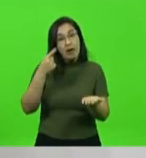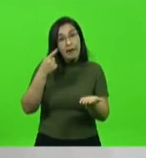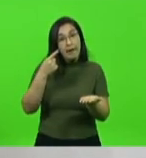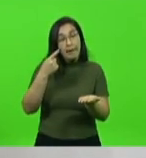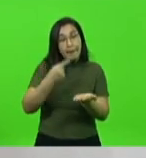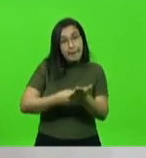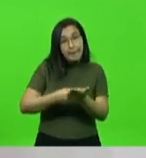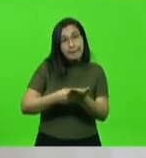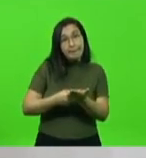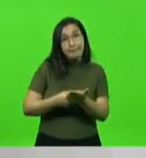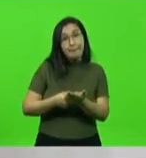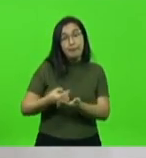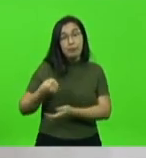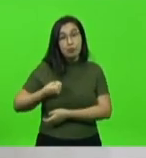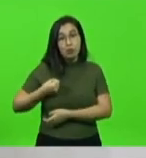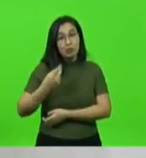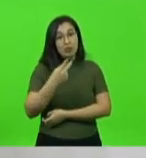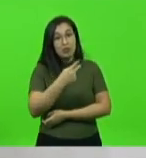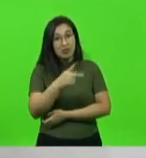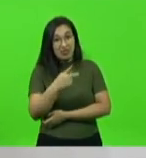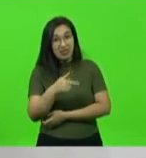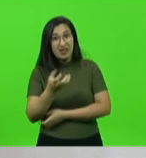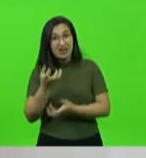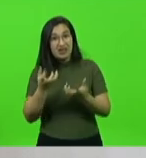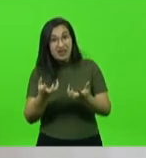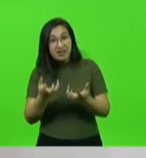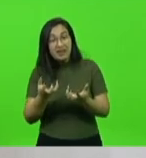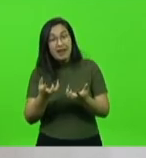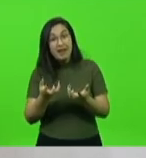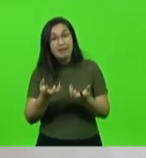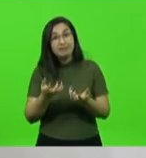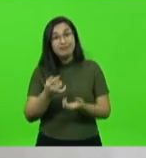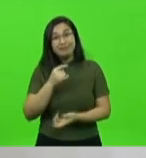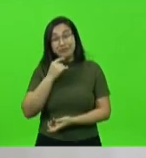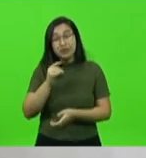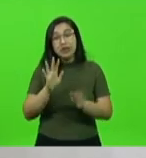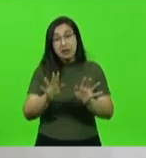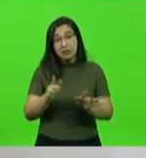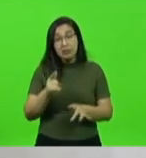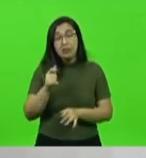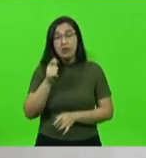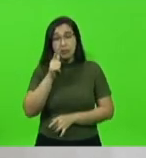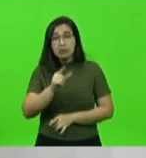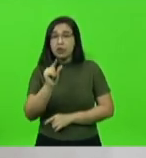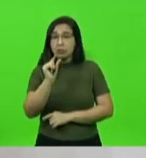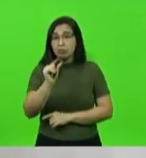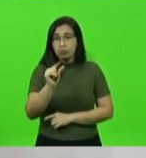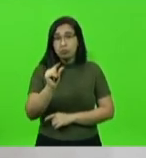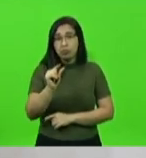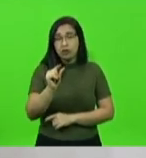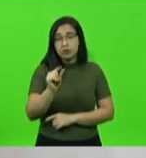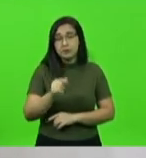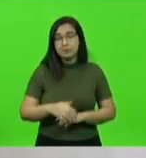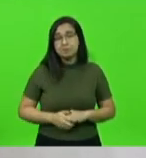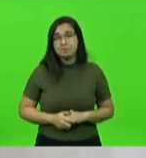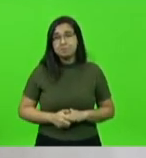mas é um avanço, é melhor do que o nada, de oito anos, zero de reposição que nós estamos.